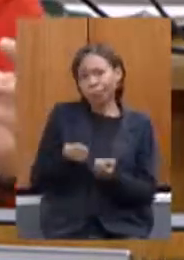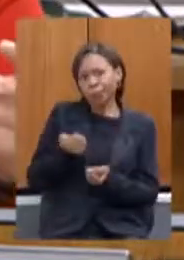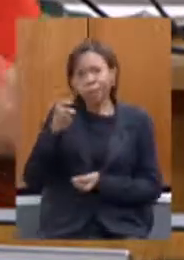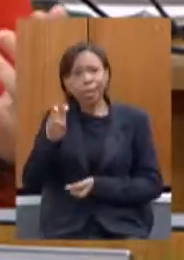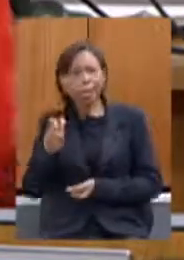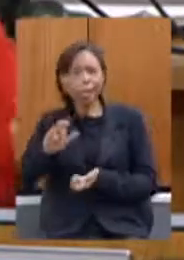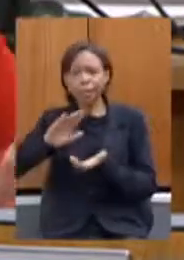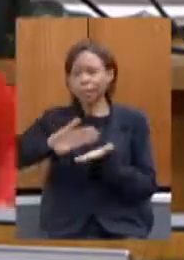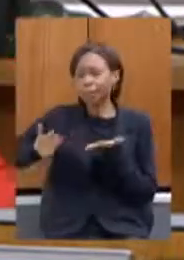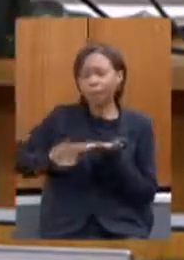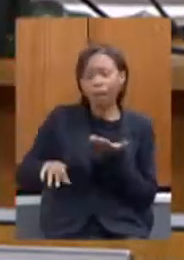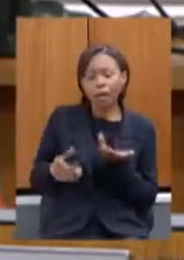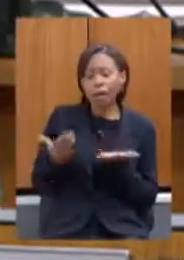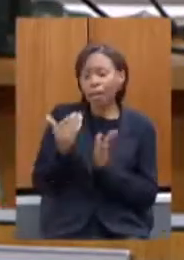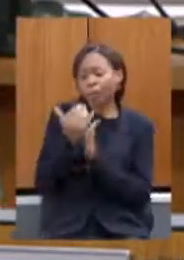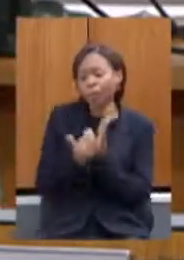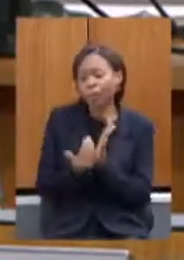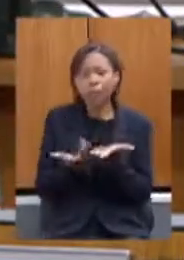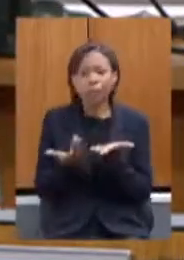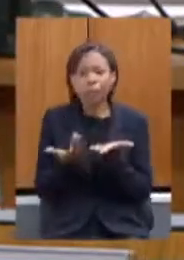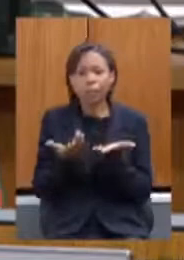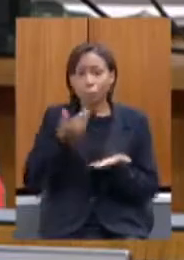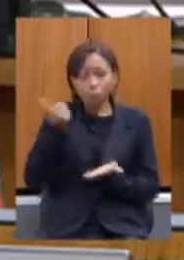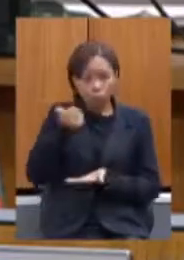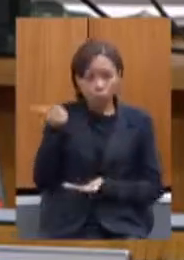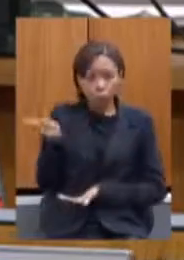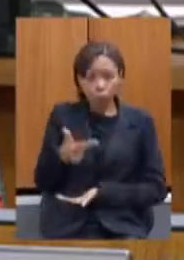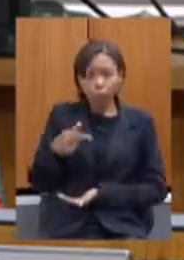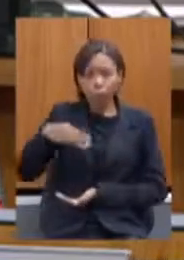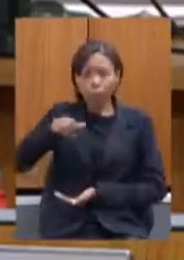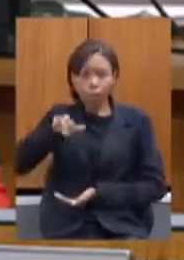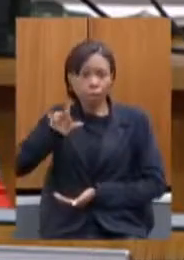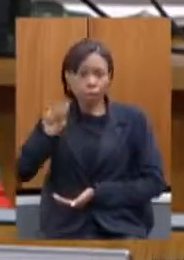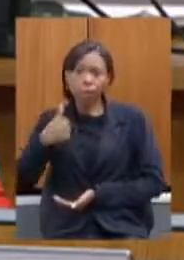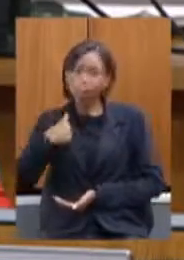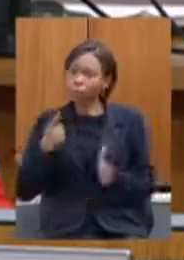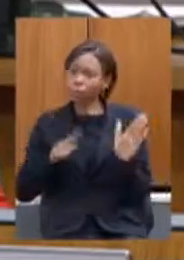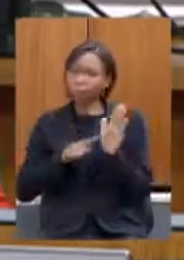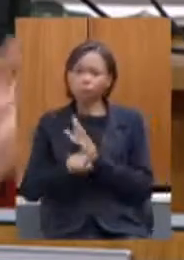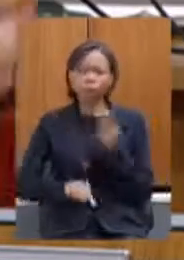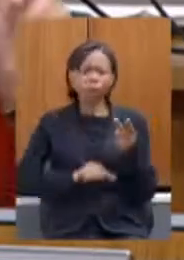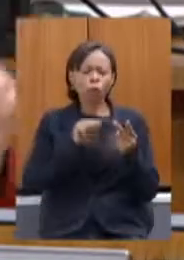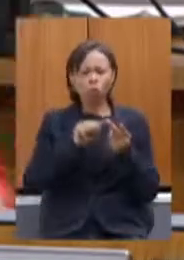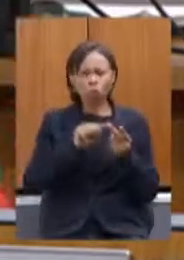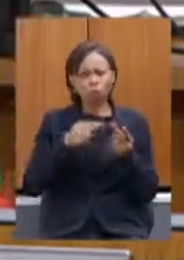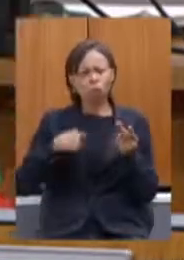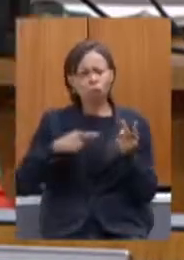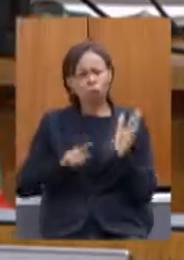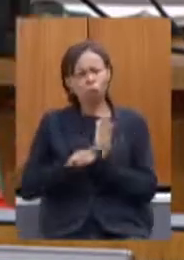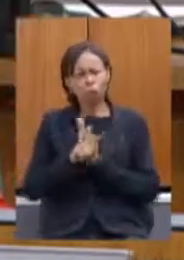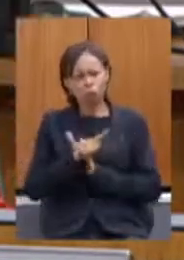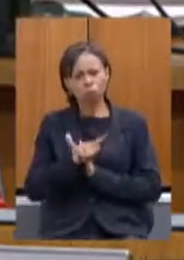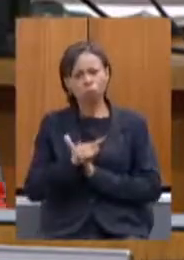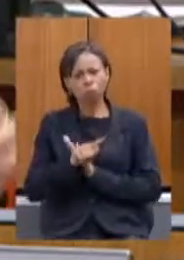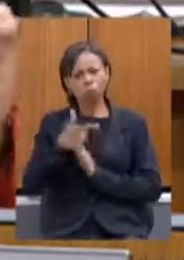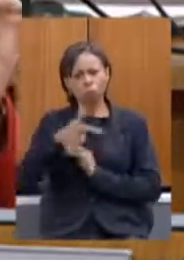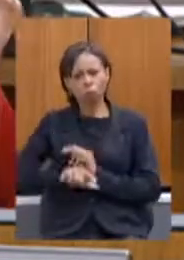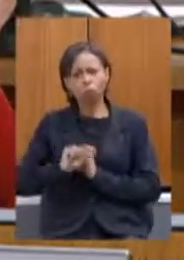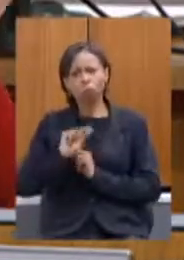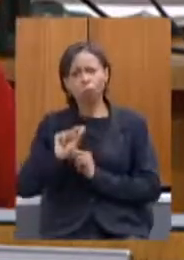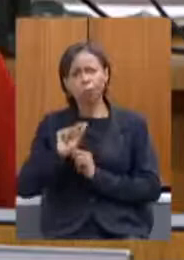bilhões isso foi melhor do que Mariana esse é o meu questionamento o meu segundo questionamento presidente para finalizar